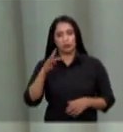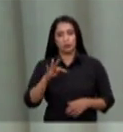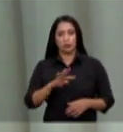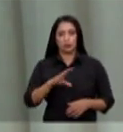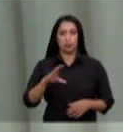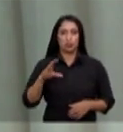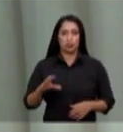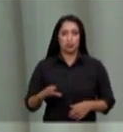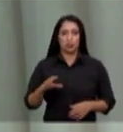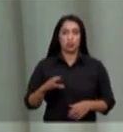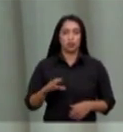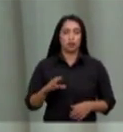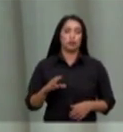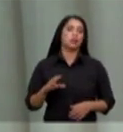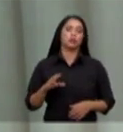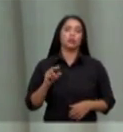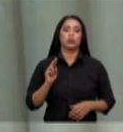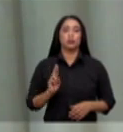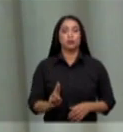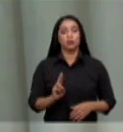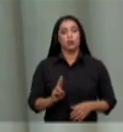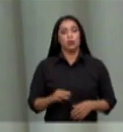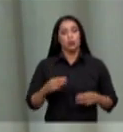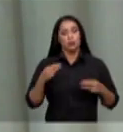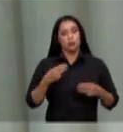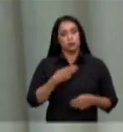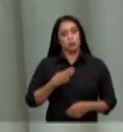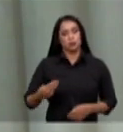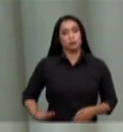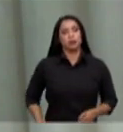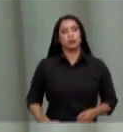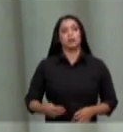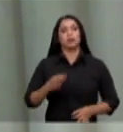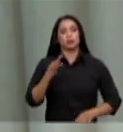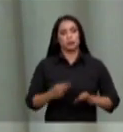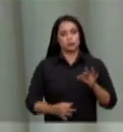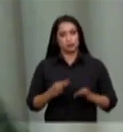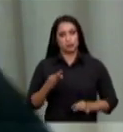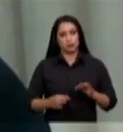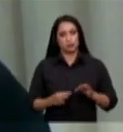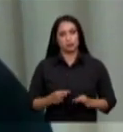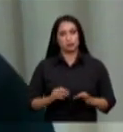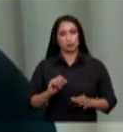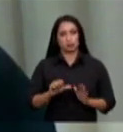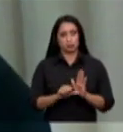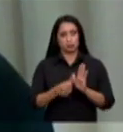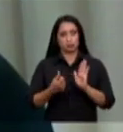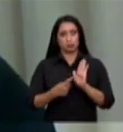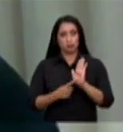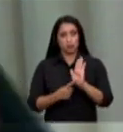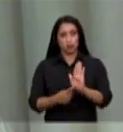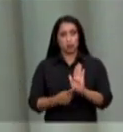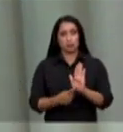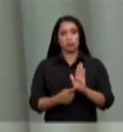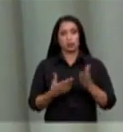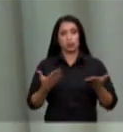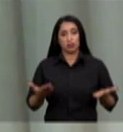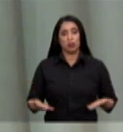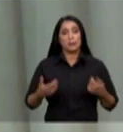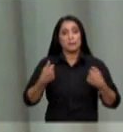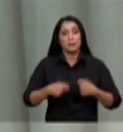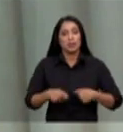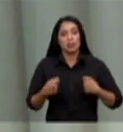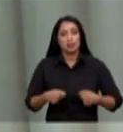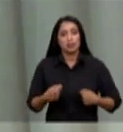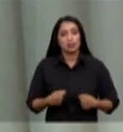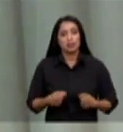felizmente foi superado o ministério da justiça trouxe o fato aqui no primeiro dia da exposição então precisamos